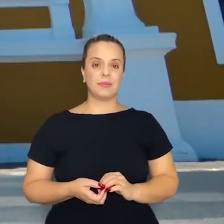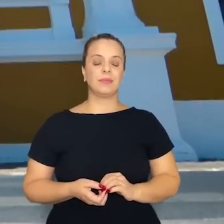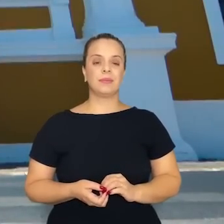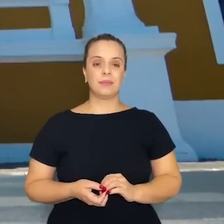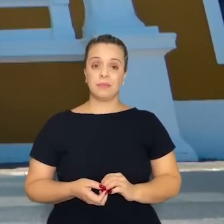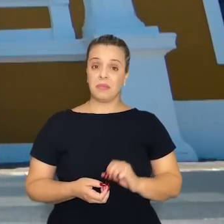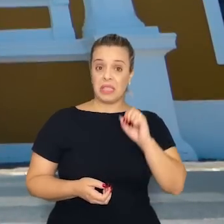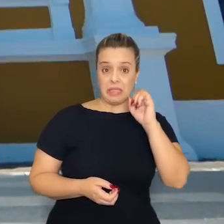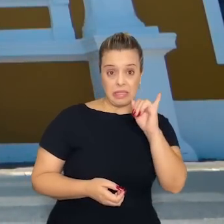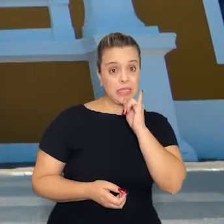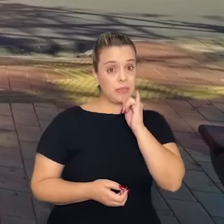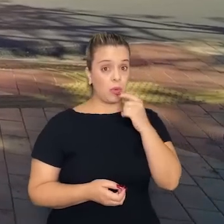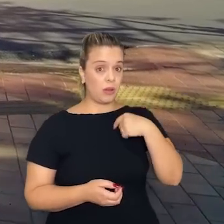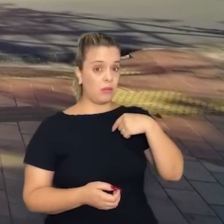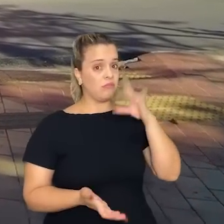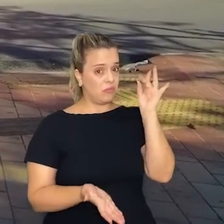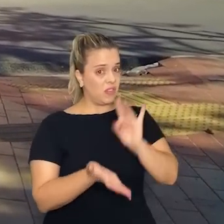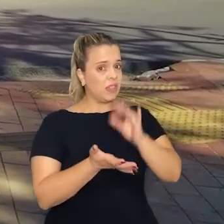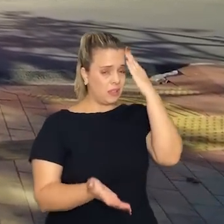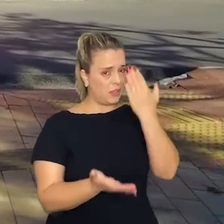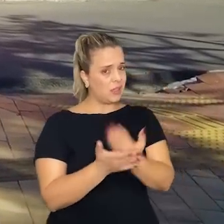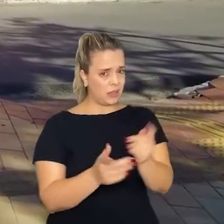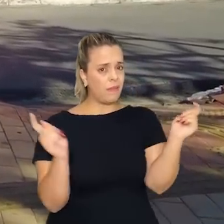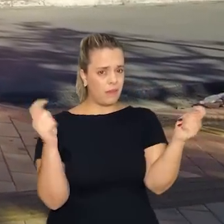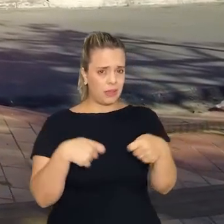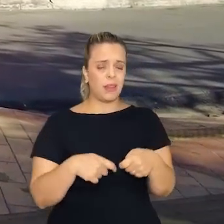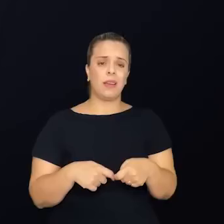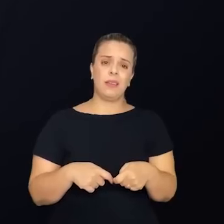Se eu realmente acredito que isso vai dar certo,